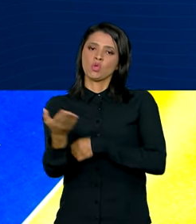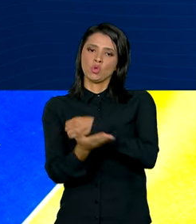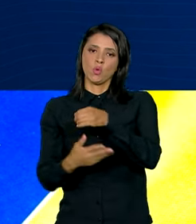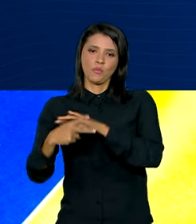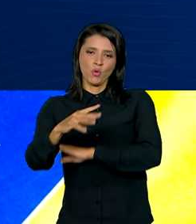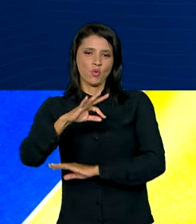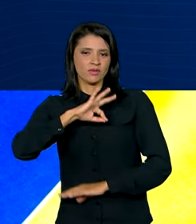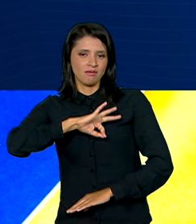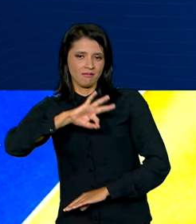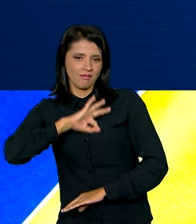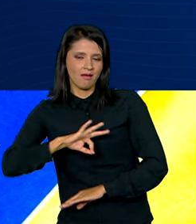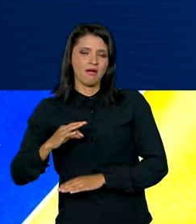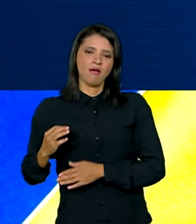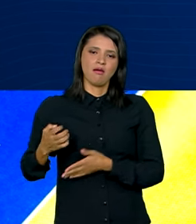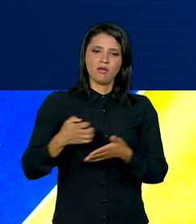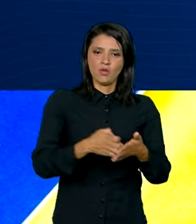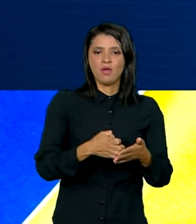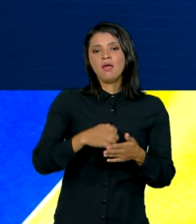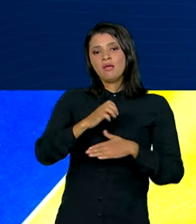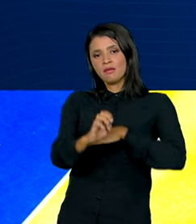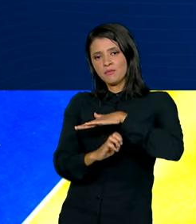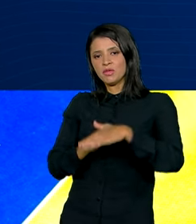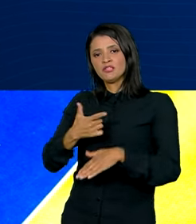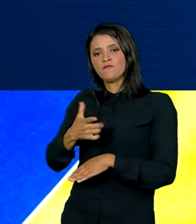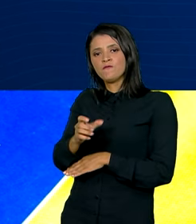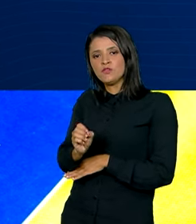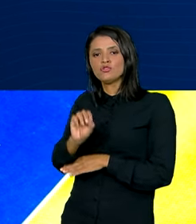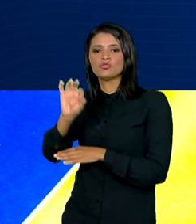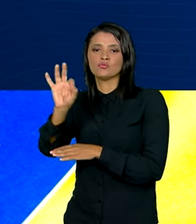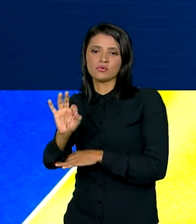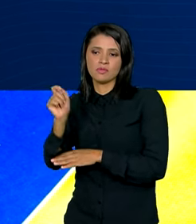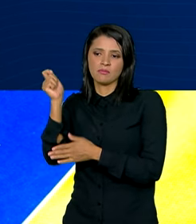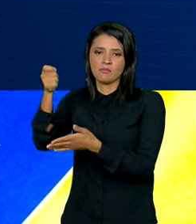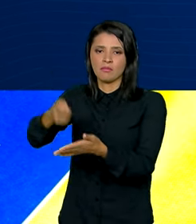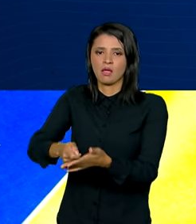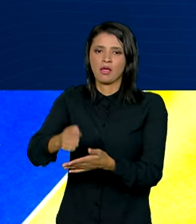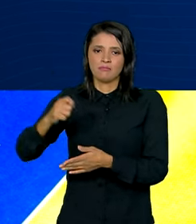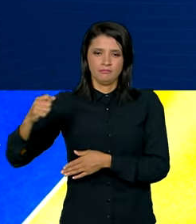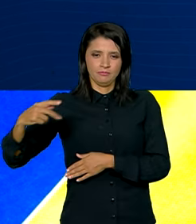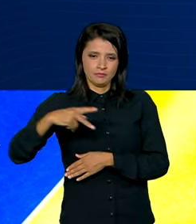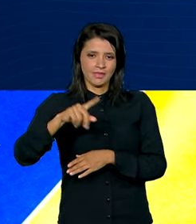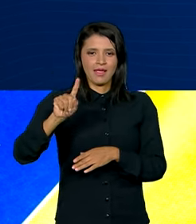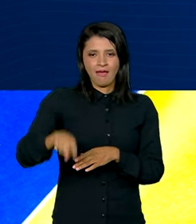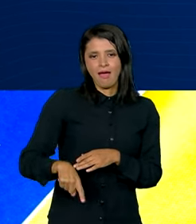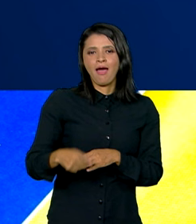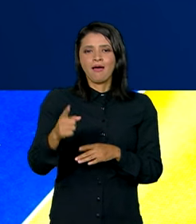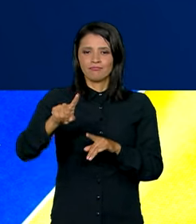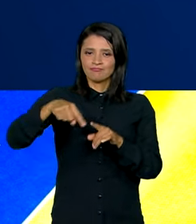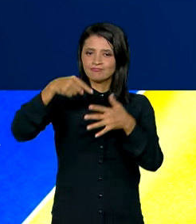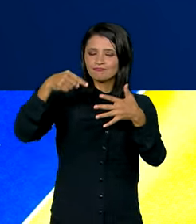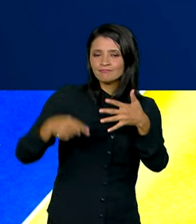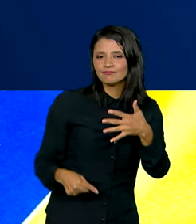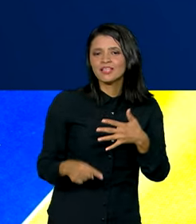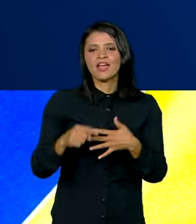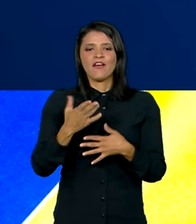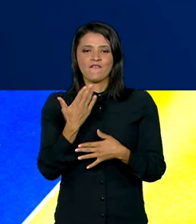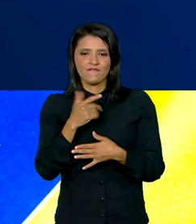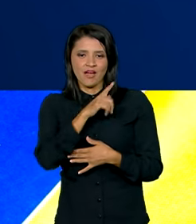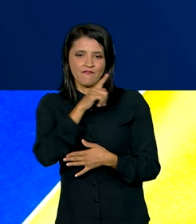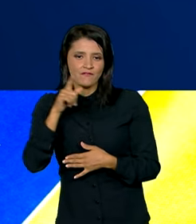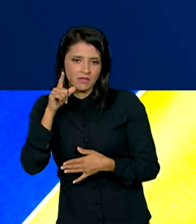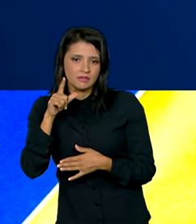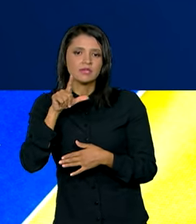contribuição e a empresa pagará 20%. Quanto aos benefícios, vale refeição a partir da sexta hora